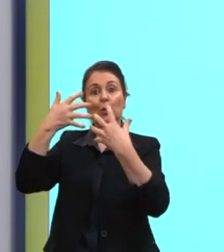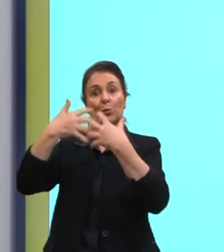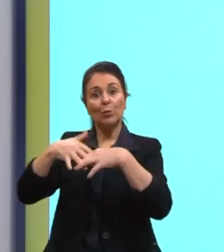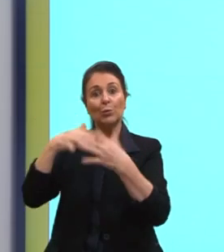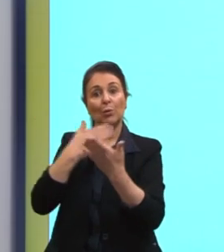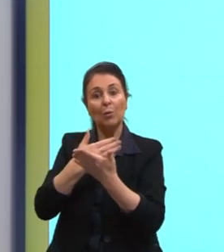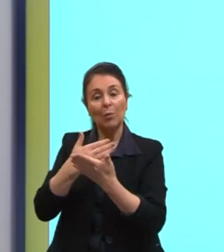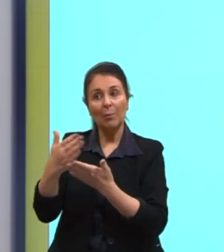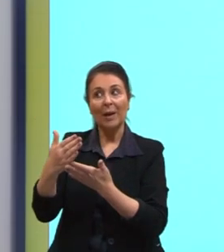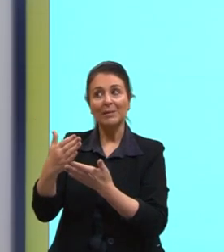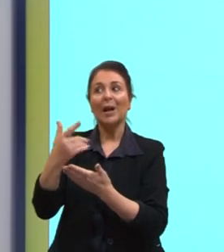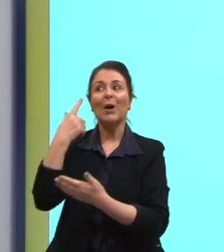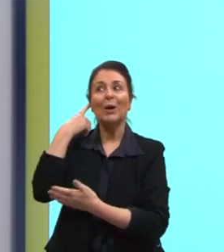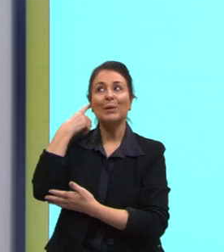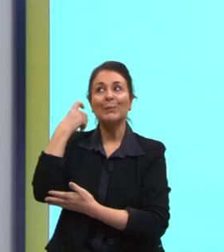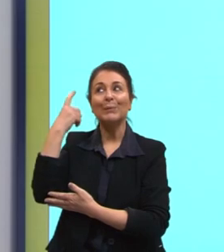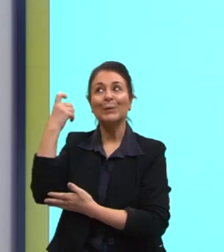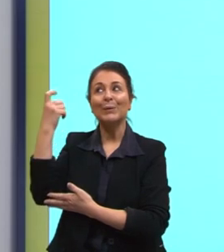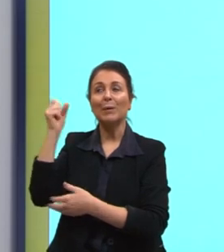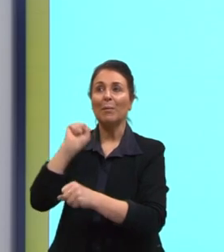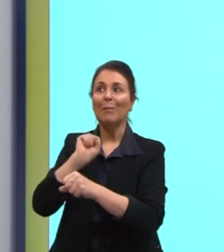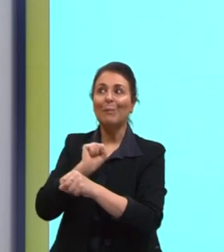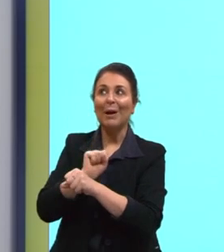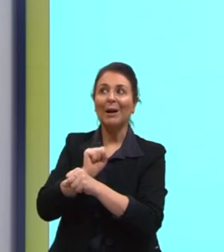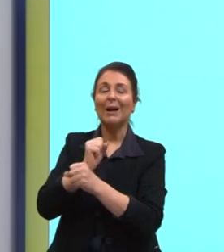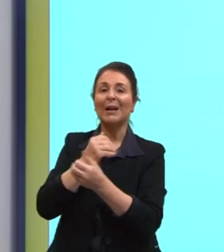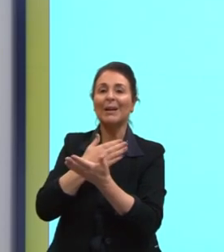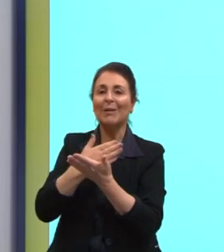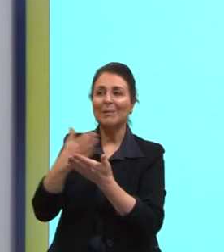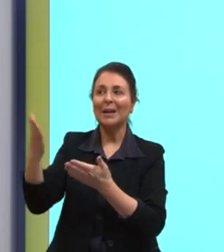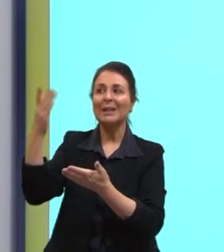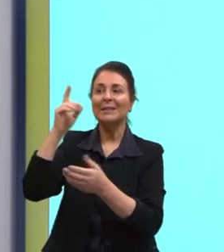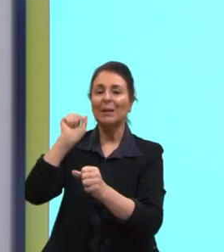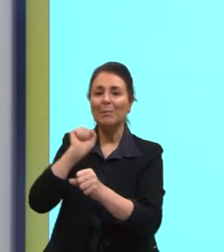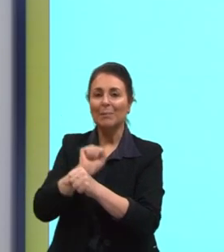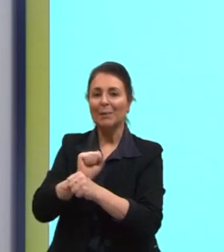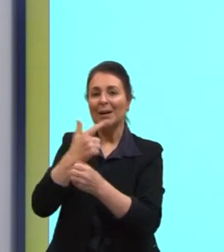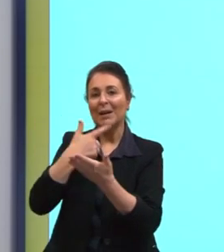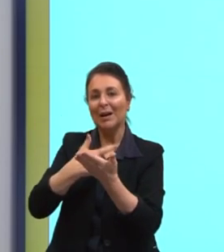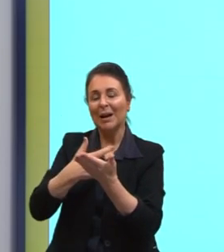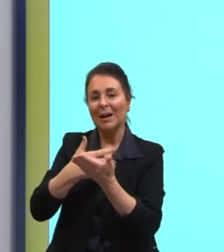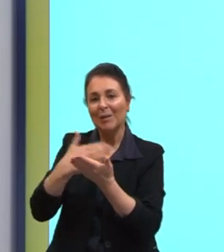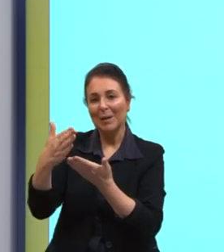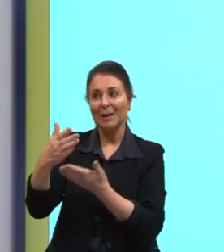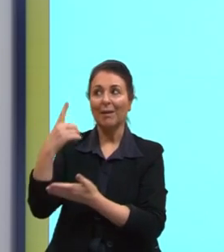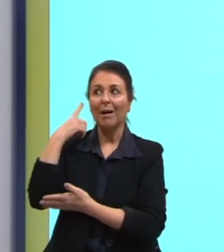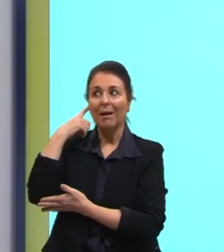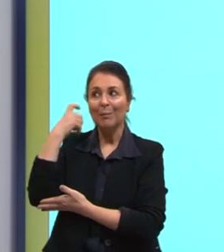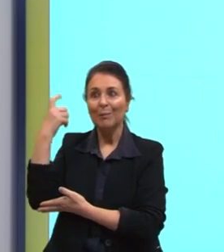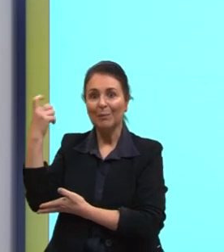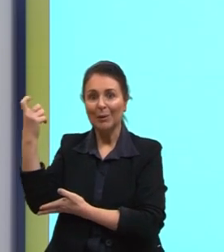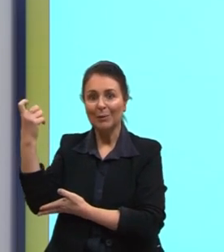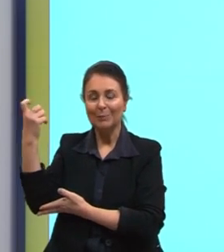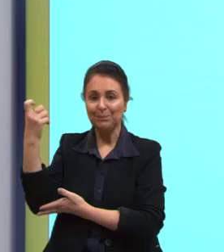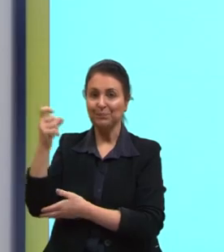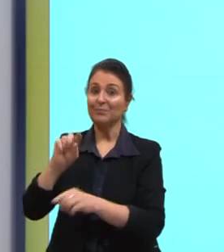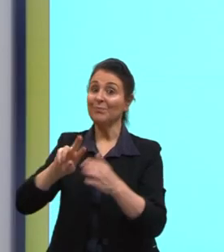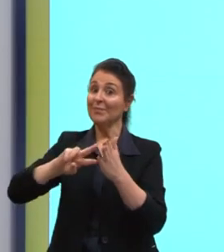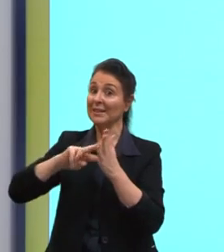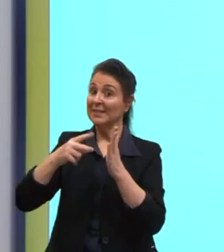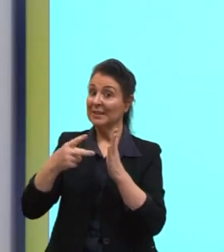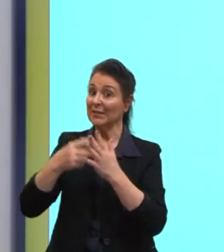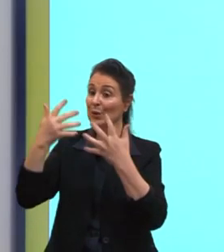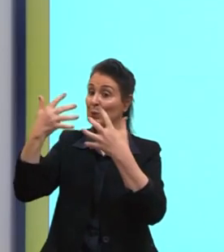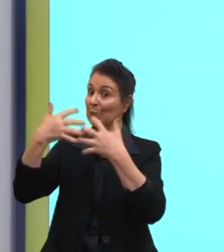aí a gente escuta, ele para e começa a fazer barulho e isso quer dizer que o motor está